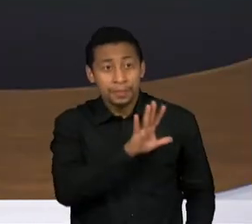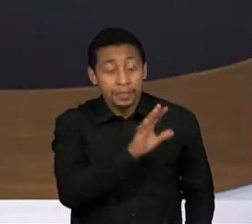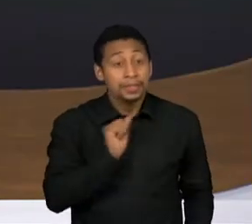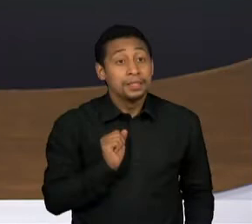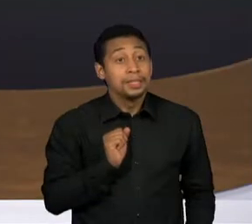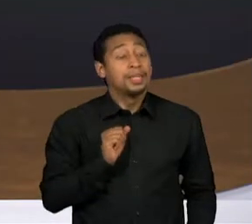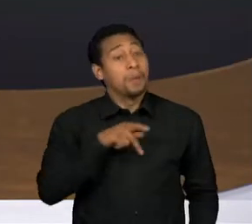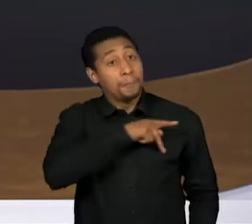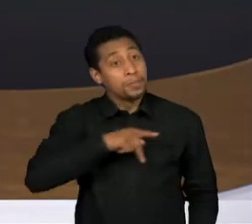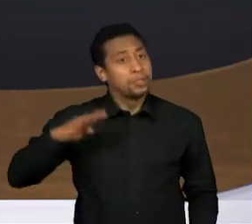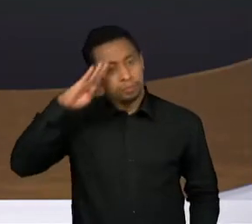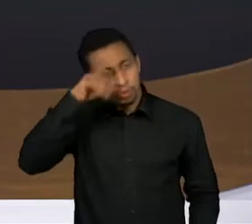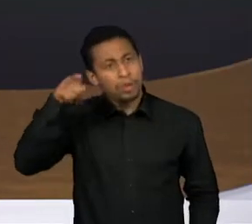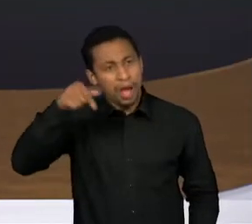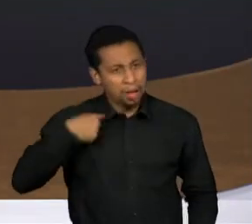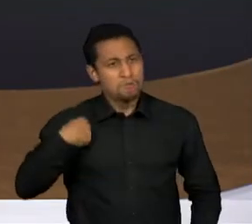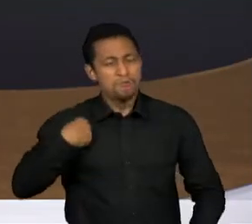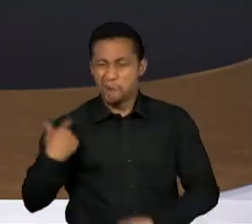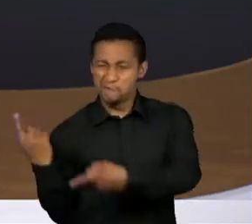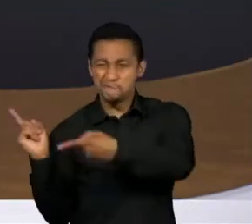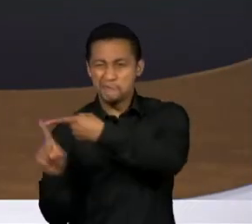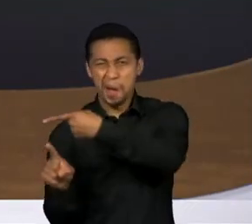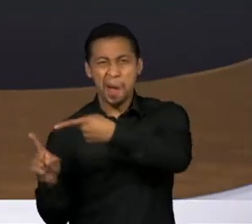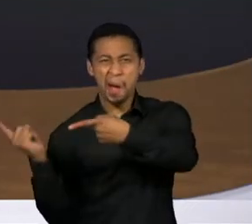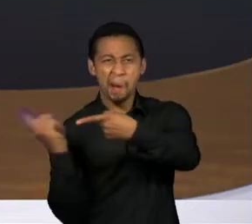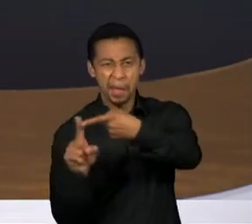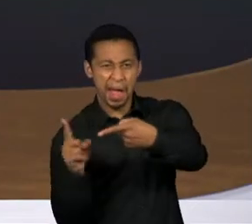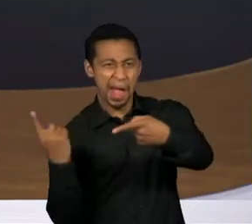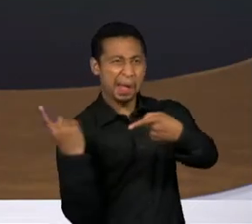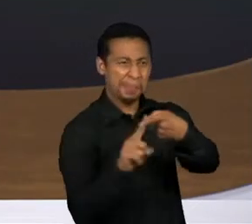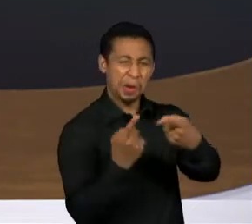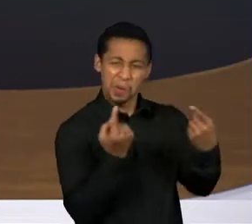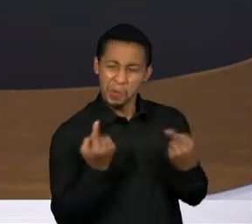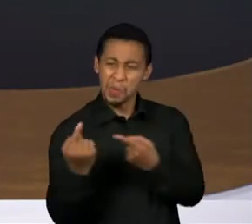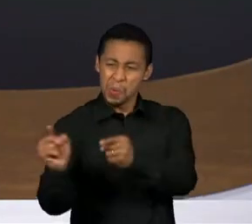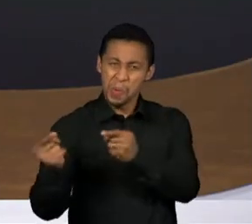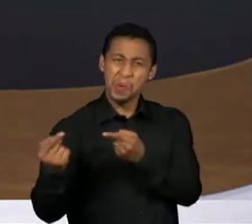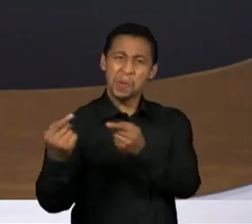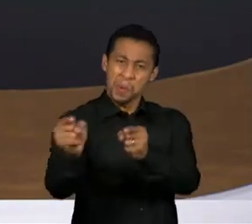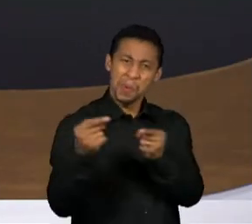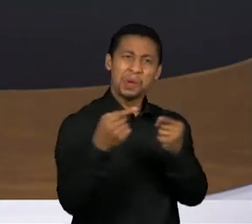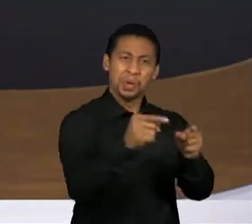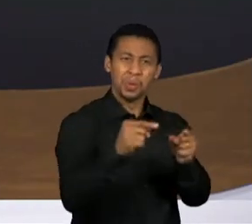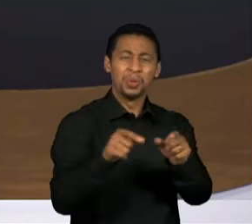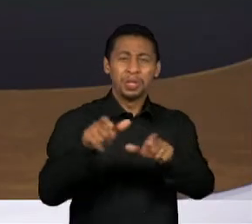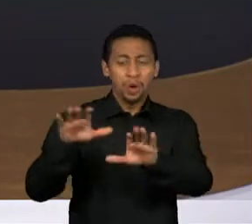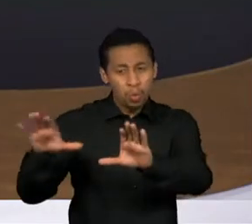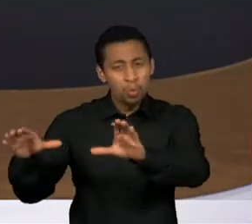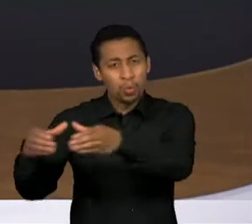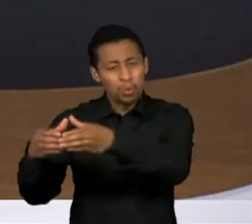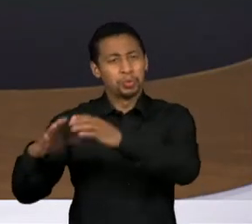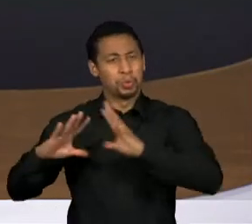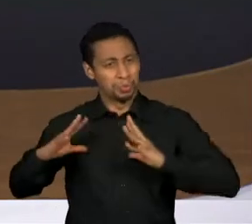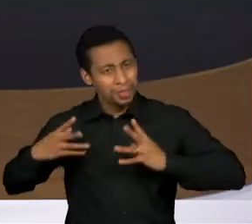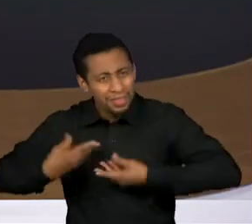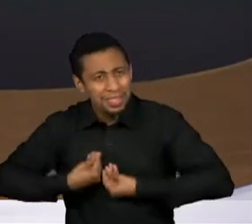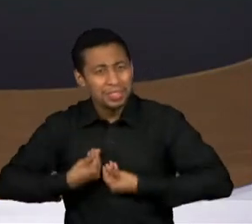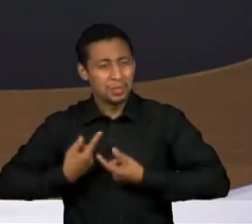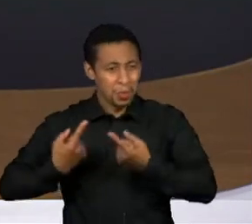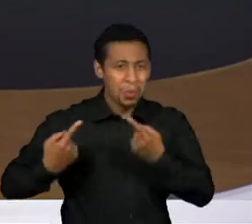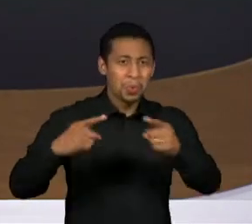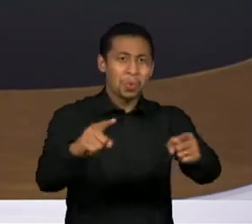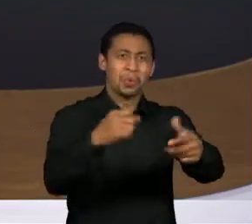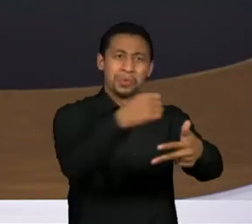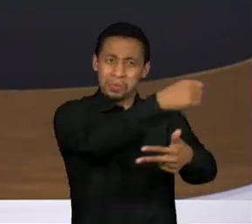sistemáticos, não só pessoais a ministros, mas a instituição do Judiciário, o fato de que esse ato, que não